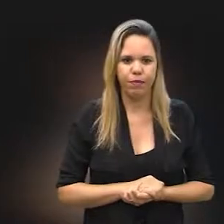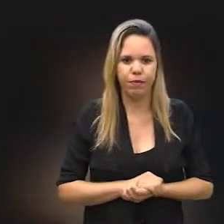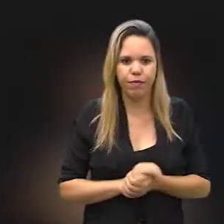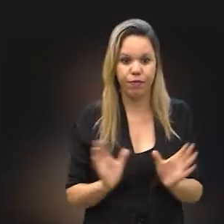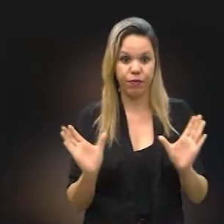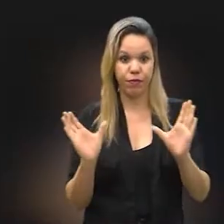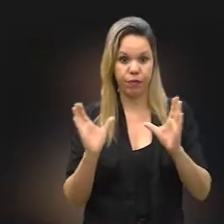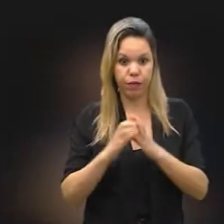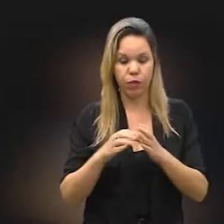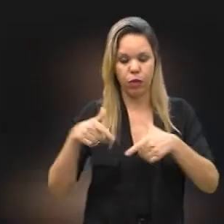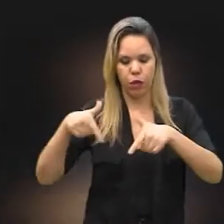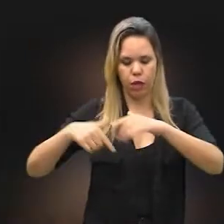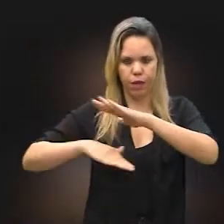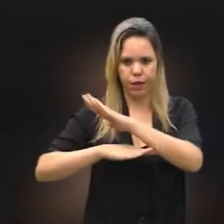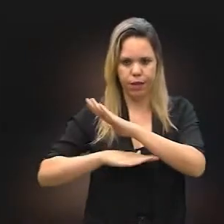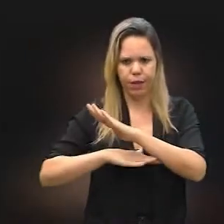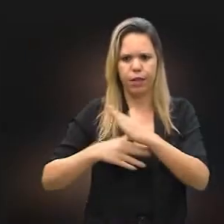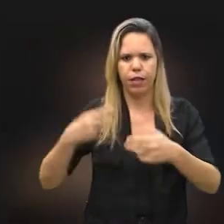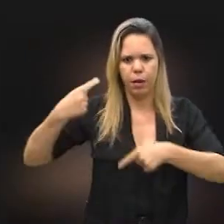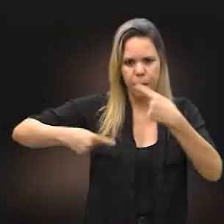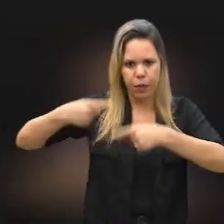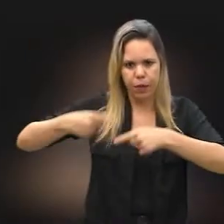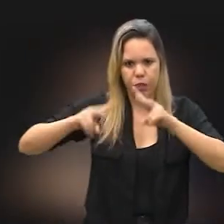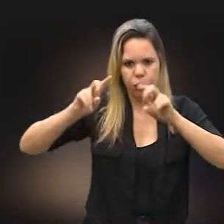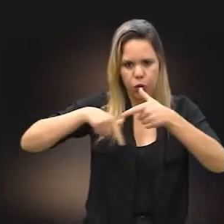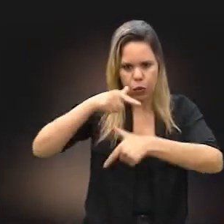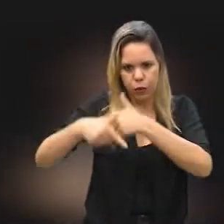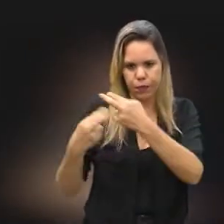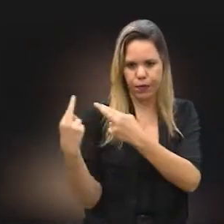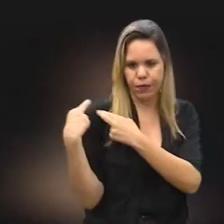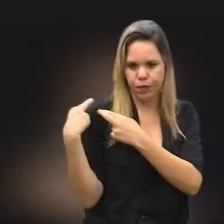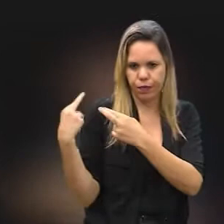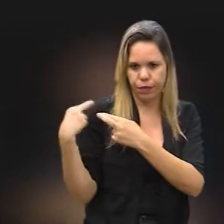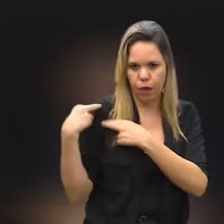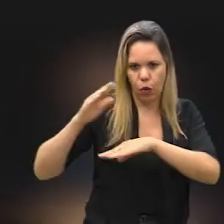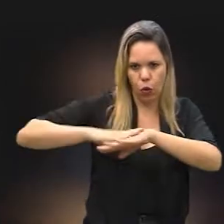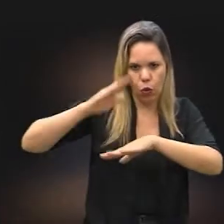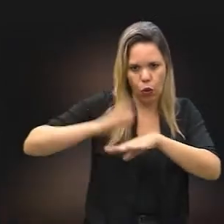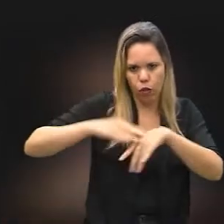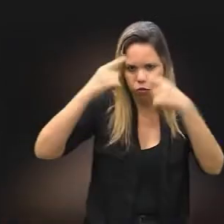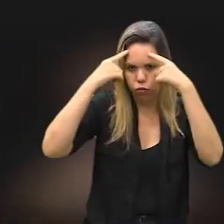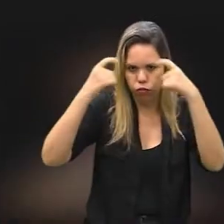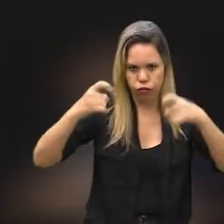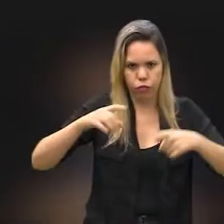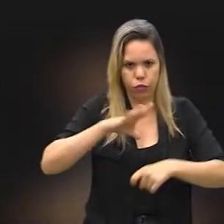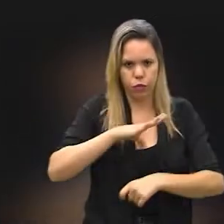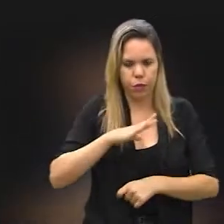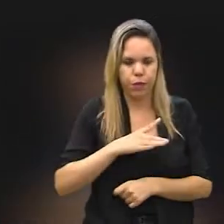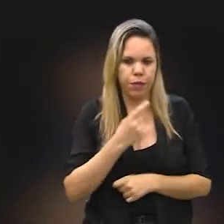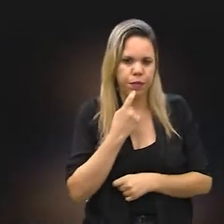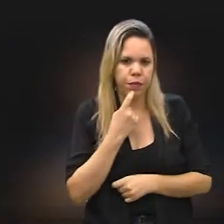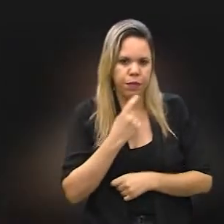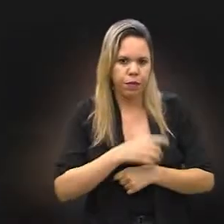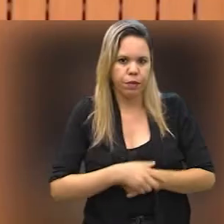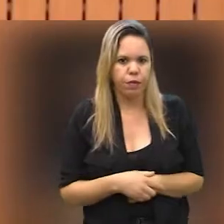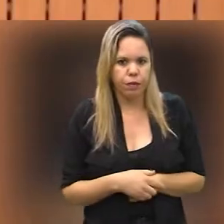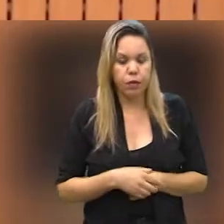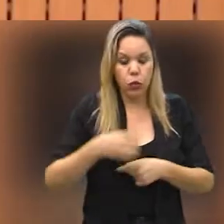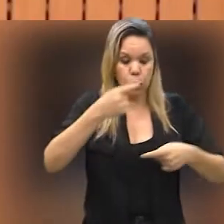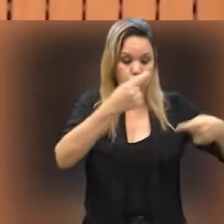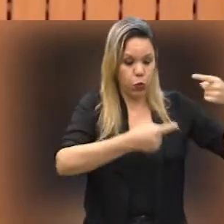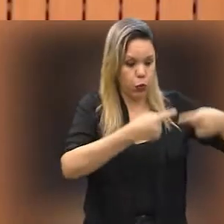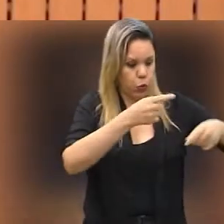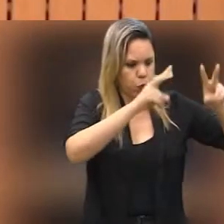A comissão debateu a recente implantação do serviço de responsabilização do autor de violência na cidade de Campinas.